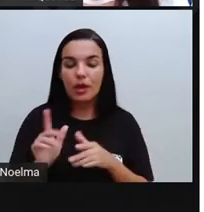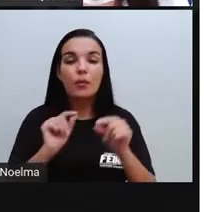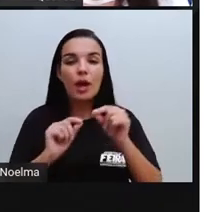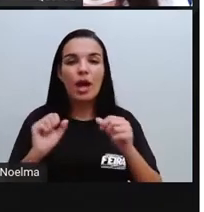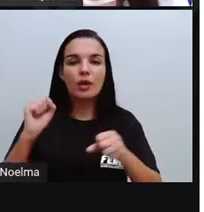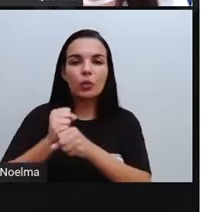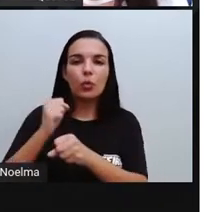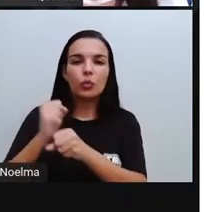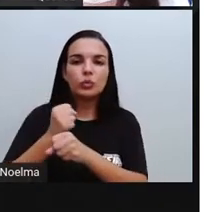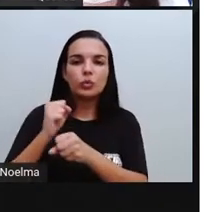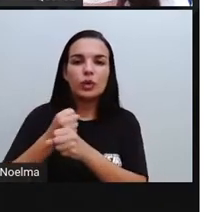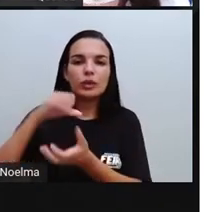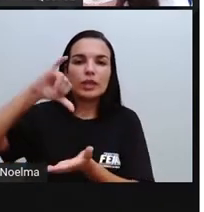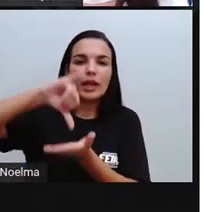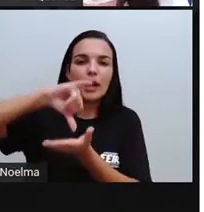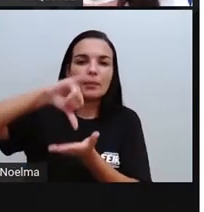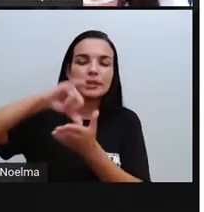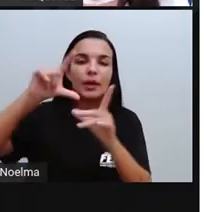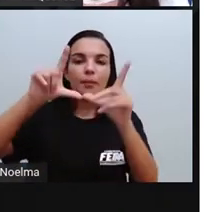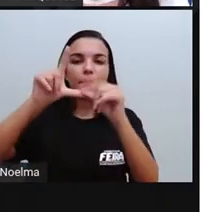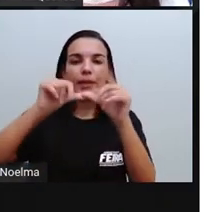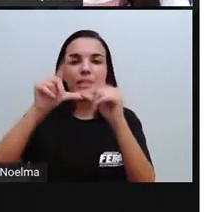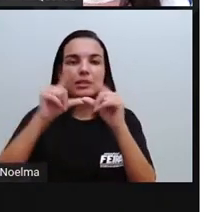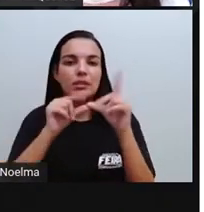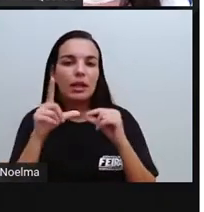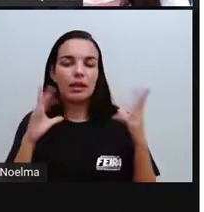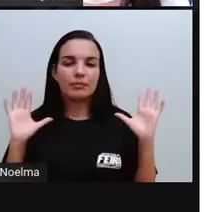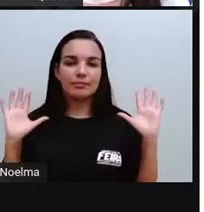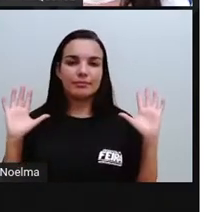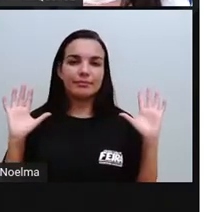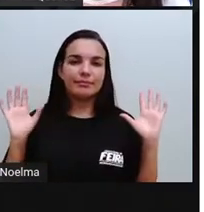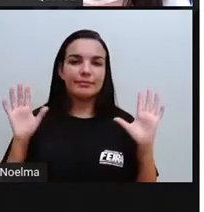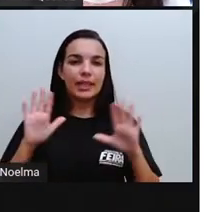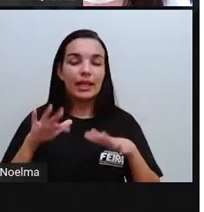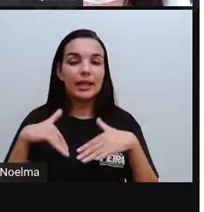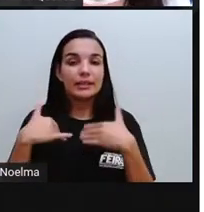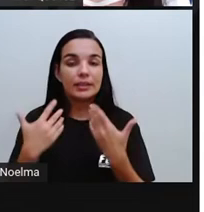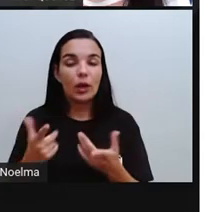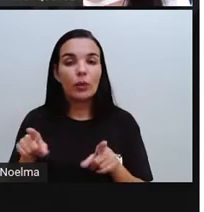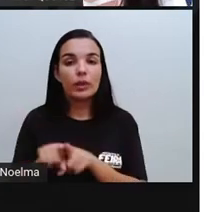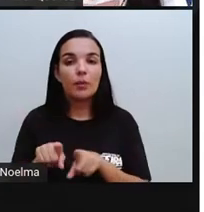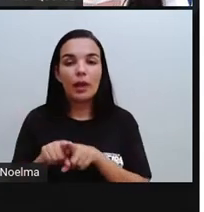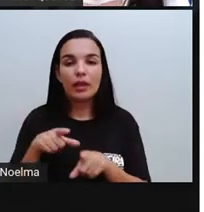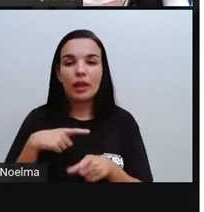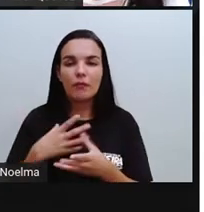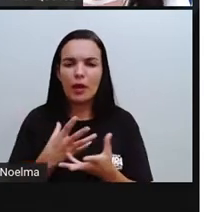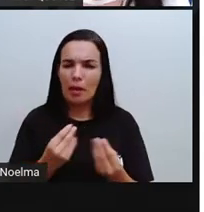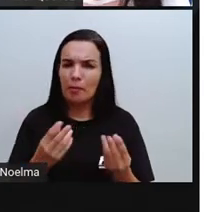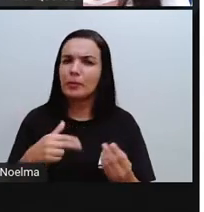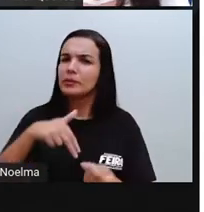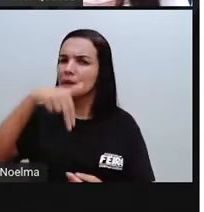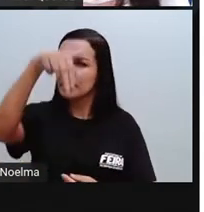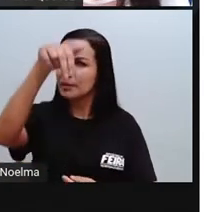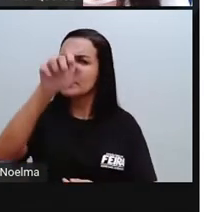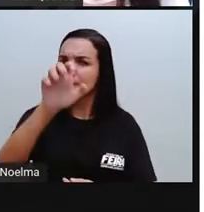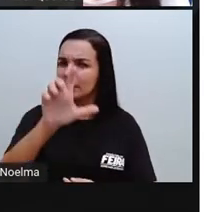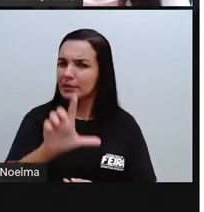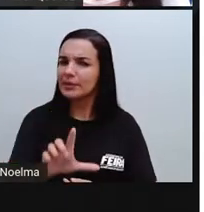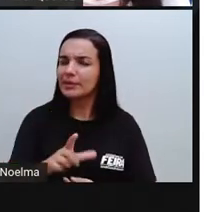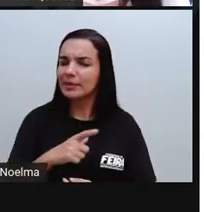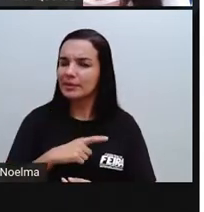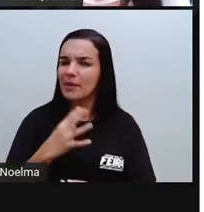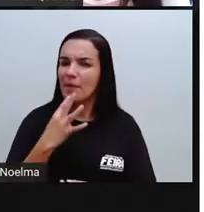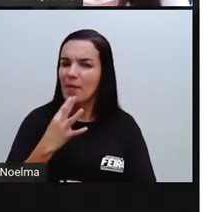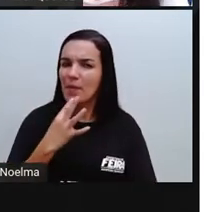Brasília, né? Inclusive, na construção de Brasília, nós tivemos vários nordestinos, inclusive eu conheço